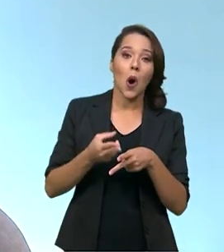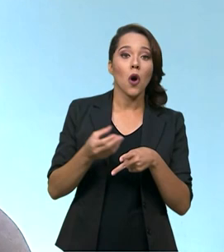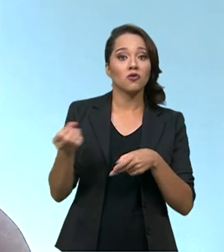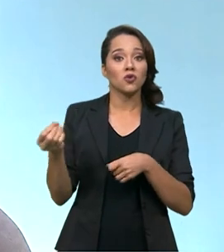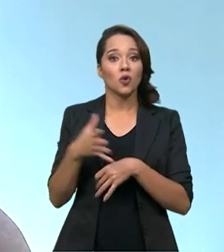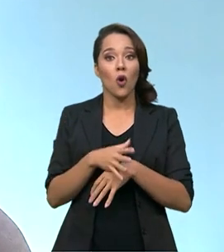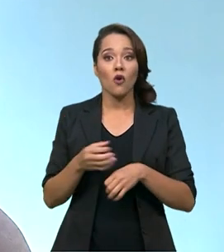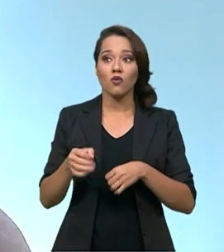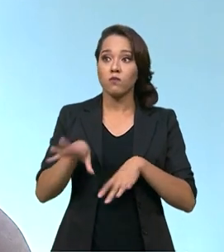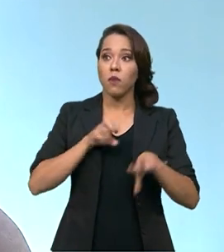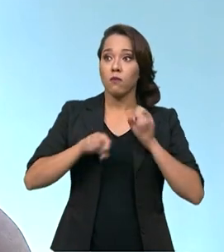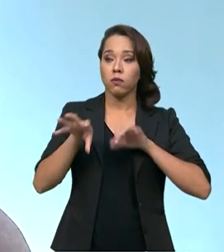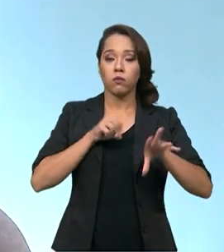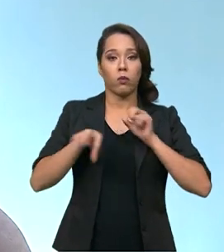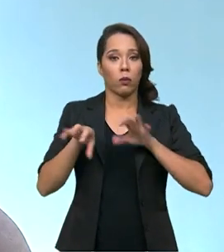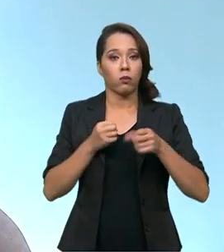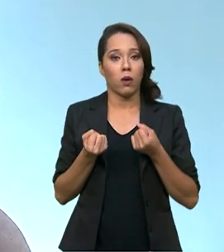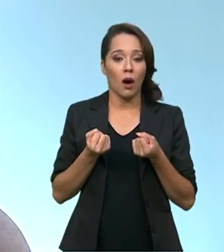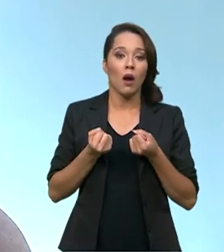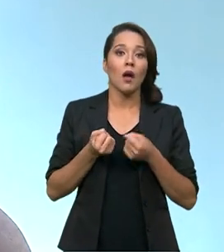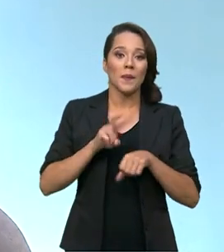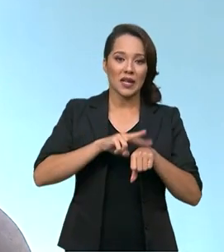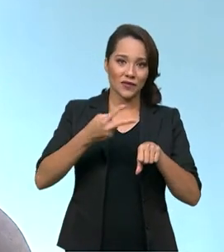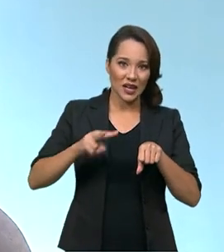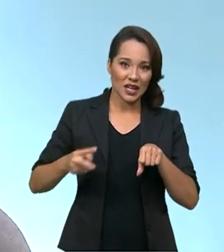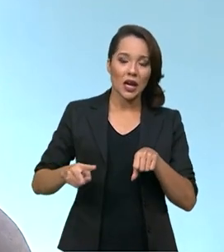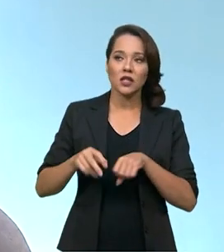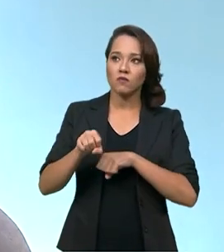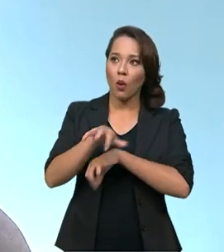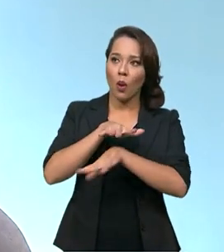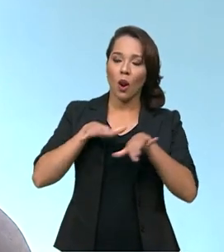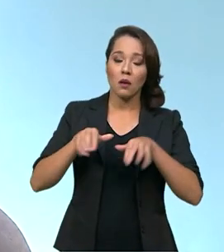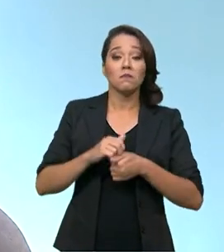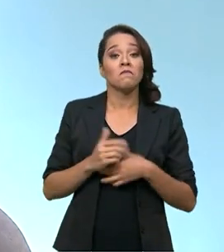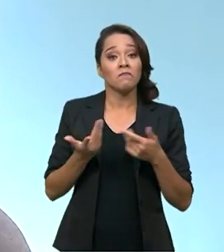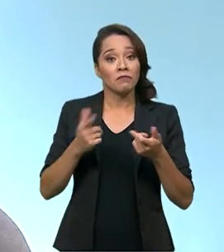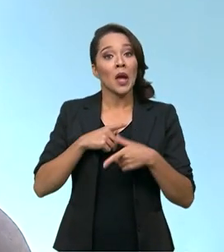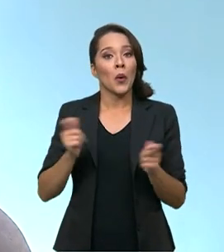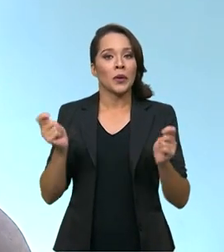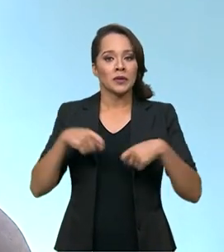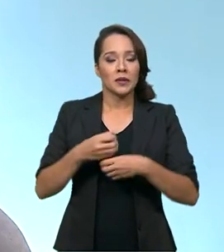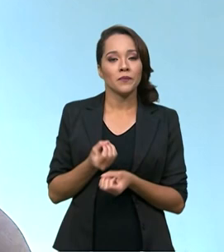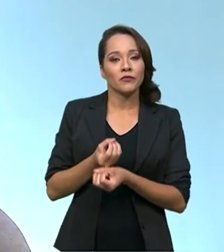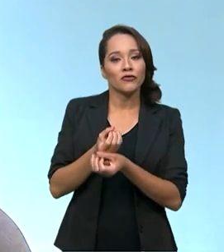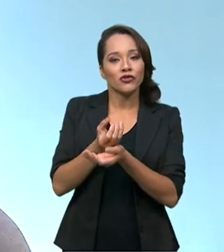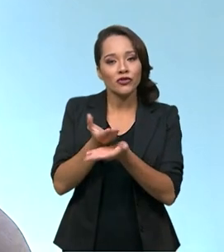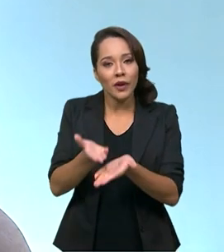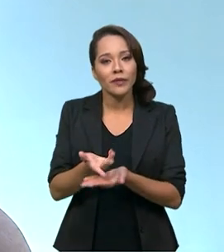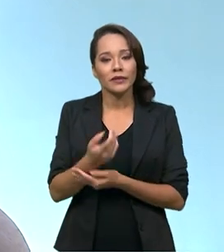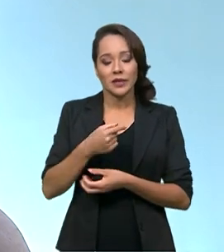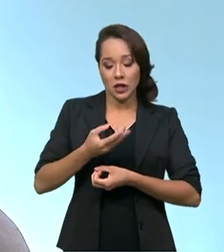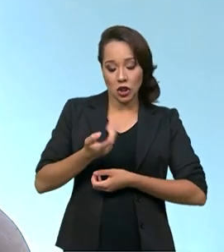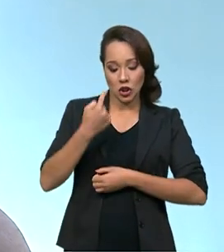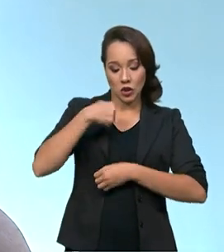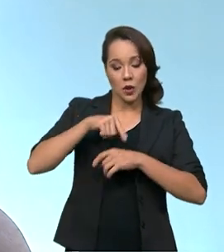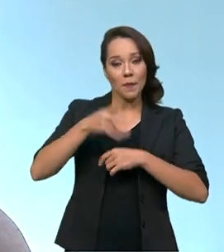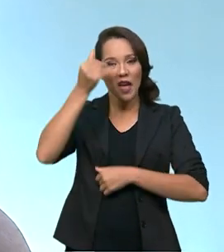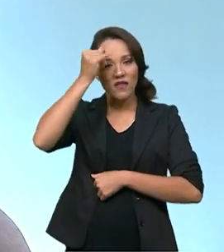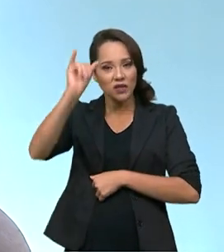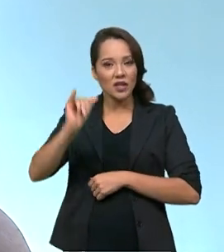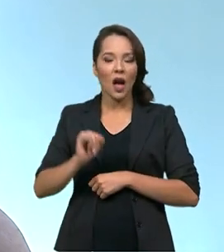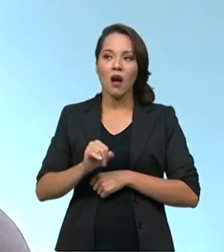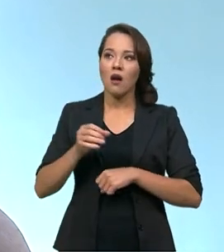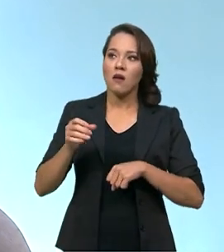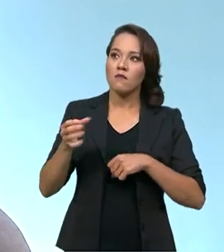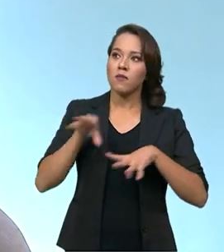novo surto de casos causados pelas variantes circulantes. Nós temos condições de dar a resposta evitando casos e evitando